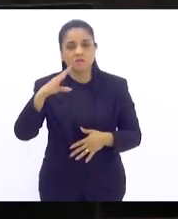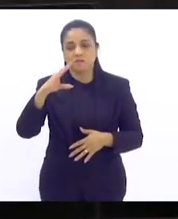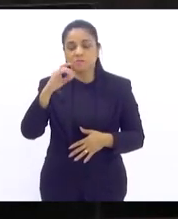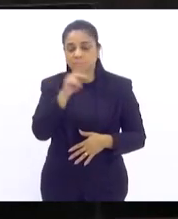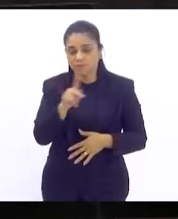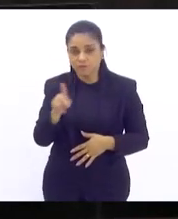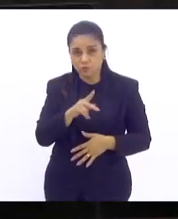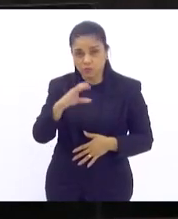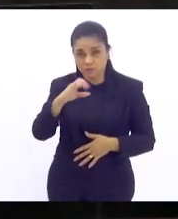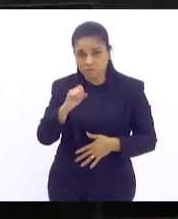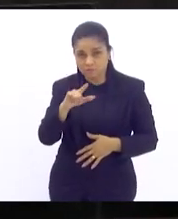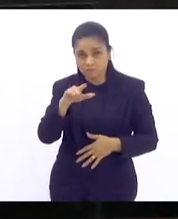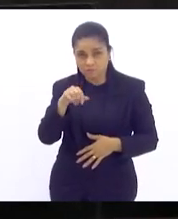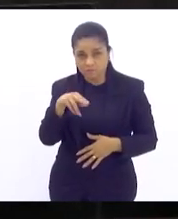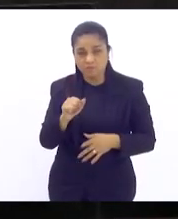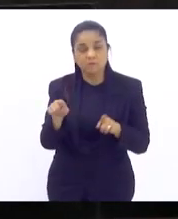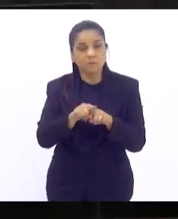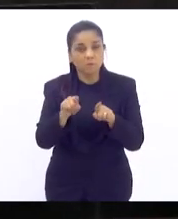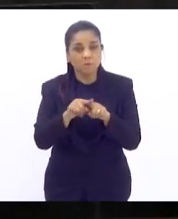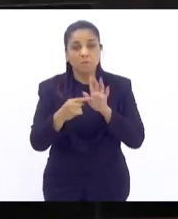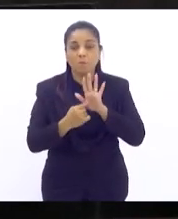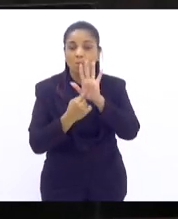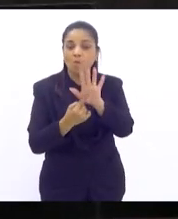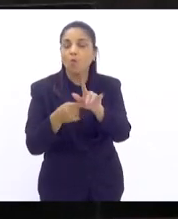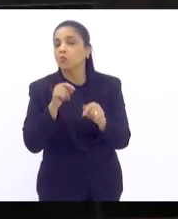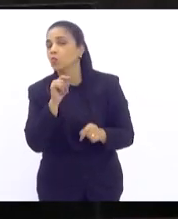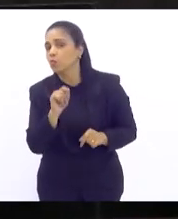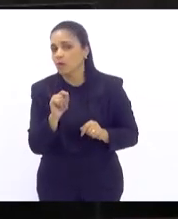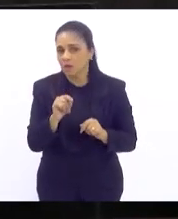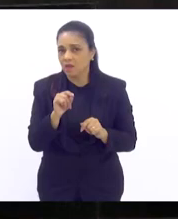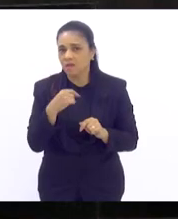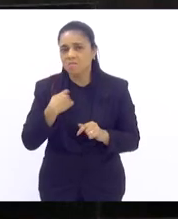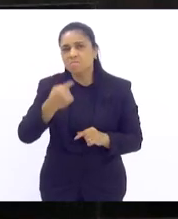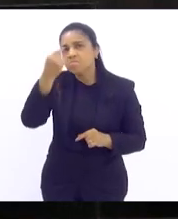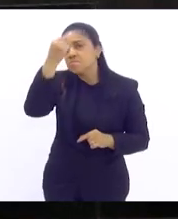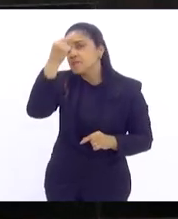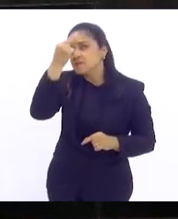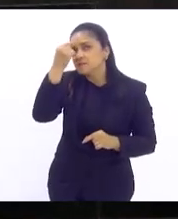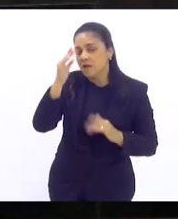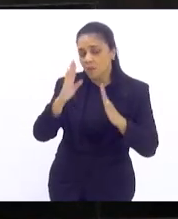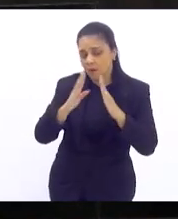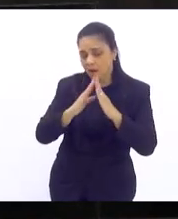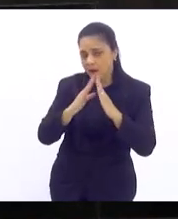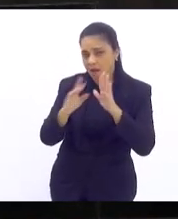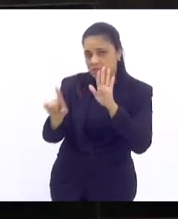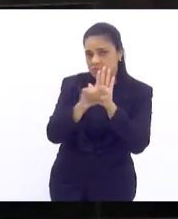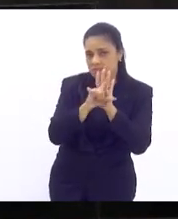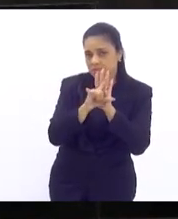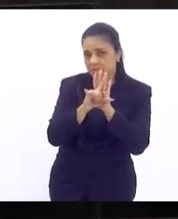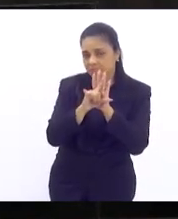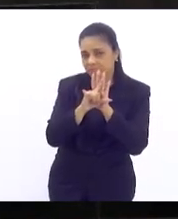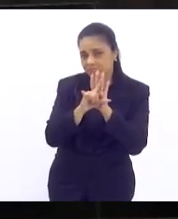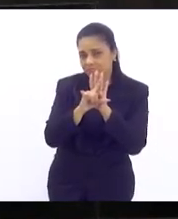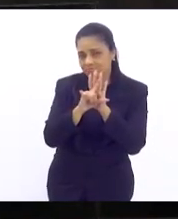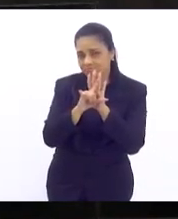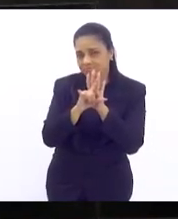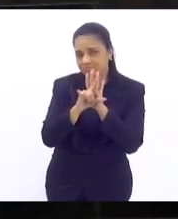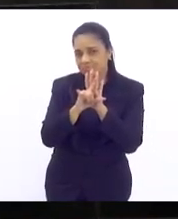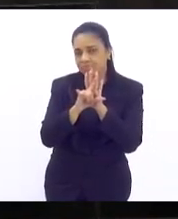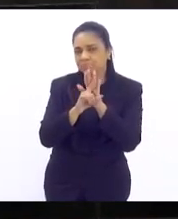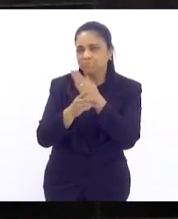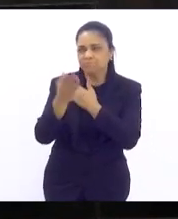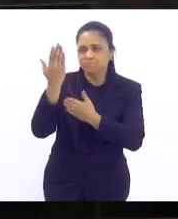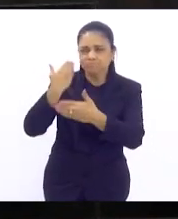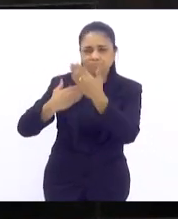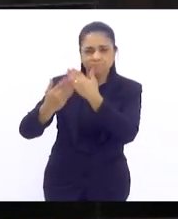Vossa Excelência também traz elementos para a gente pensar como essas casas legislativas, mesmo passado 90